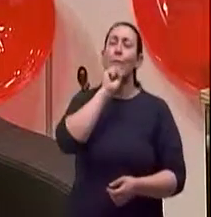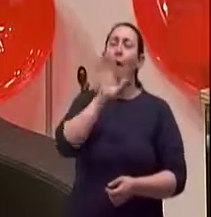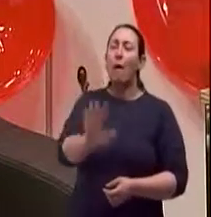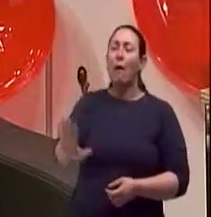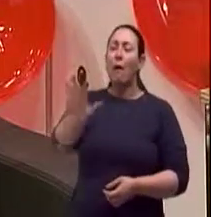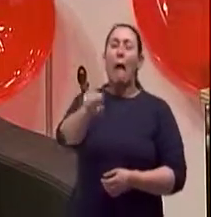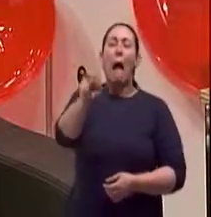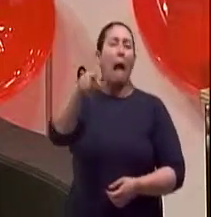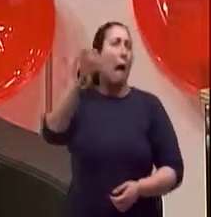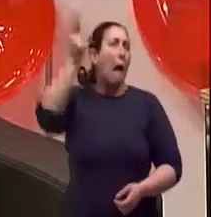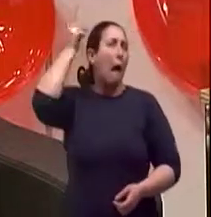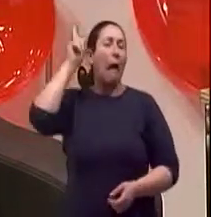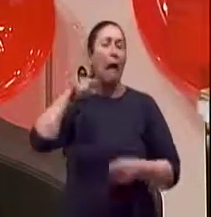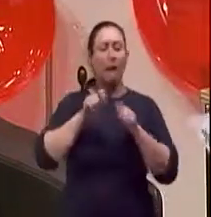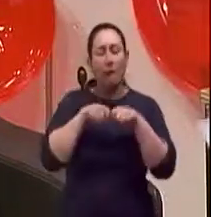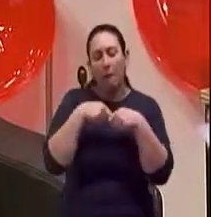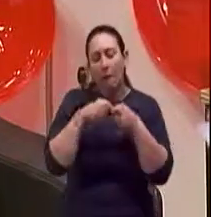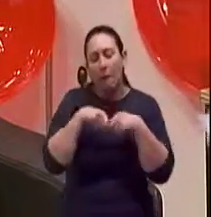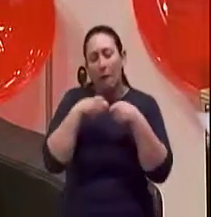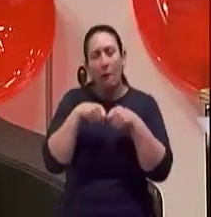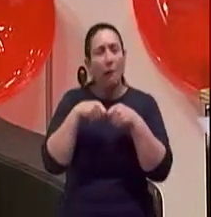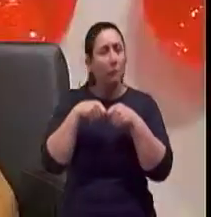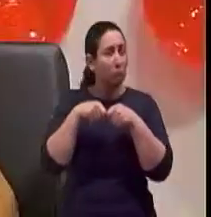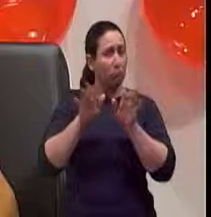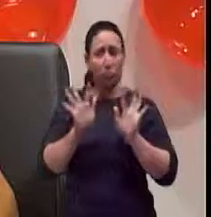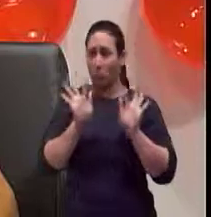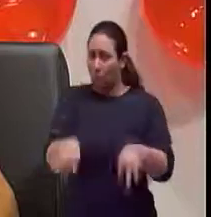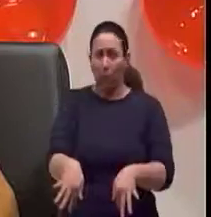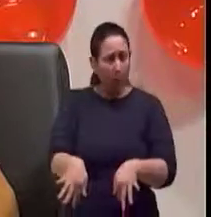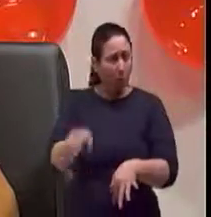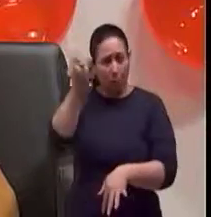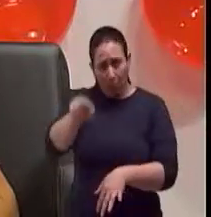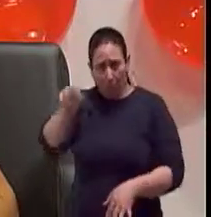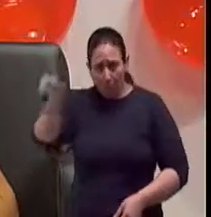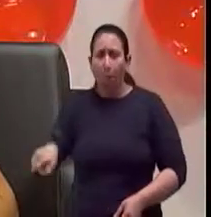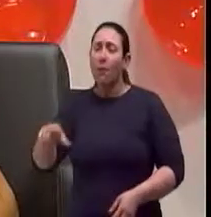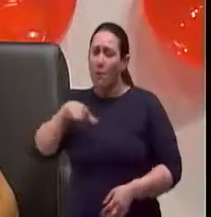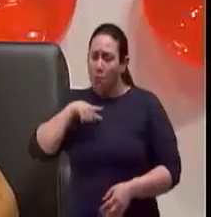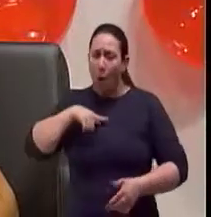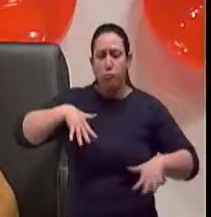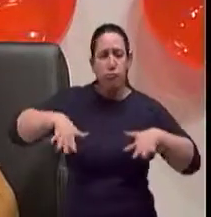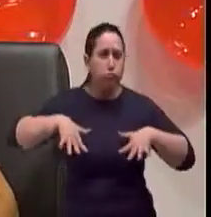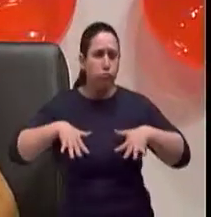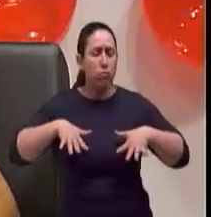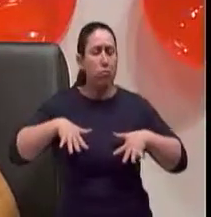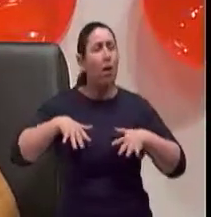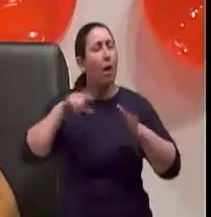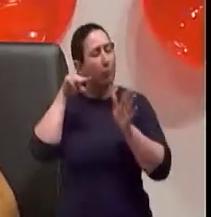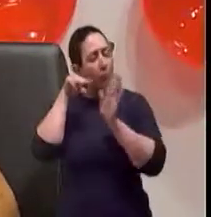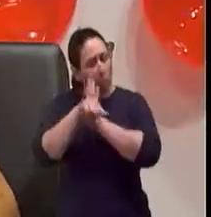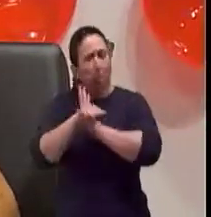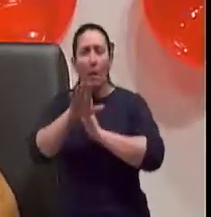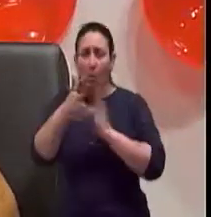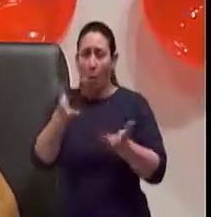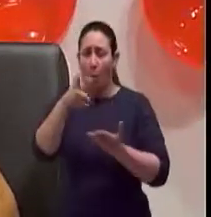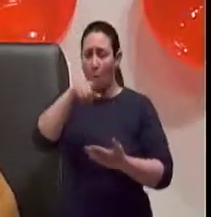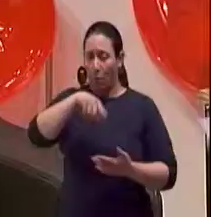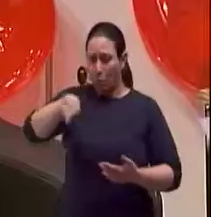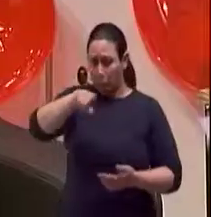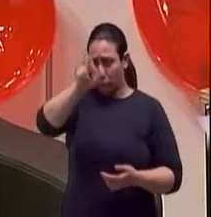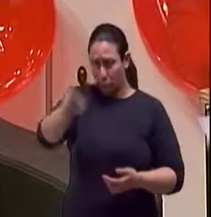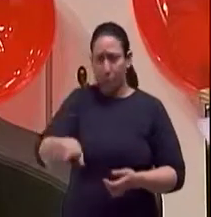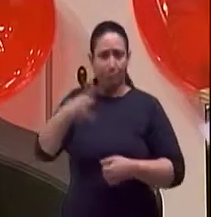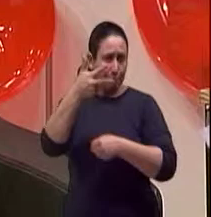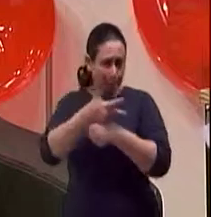papel fundamental na casa. E quando esse velho é ativo, ele quer buscar um trabalho novo, ele se